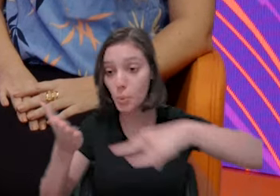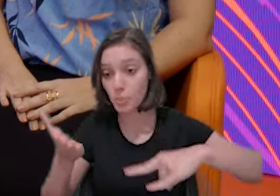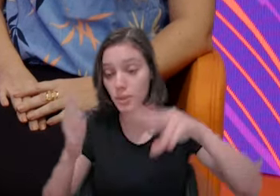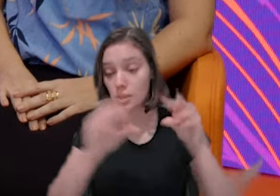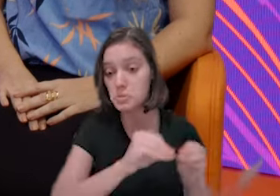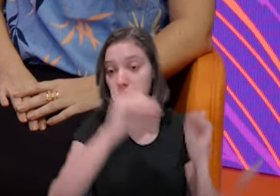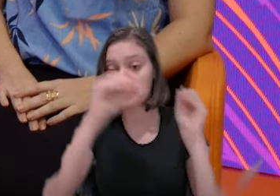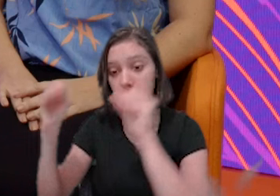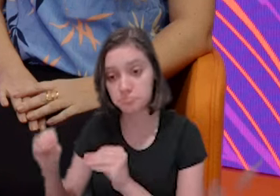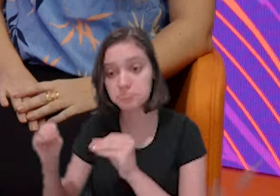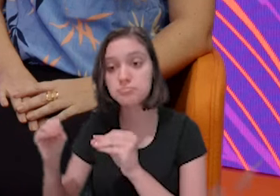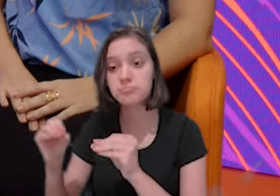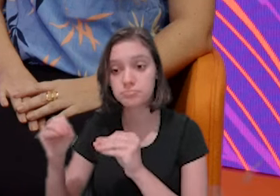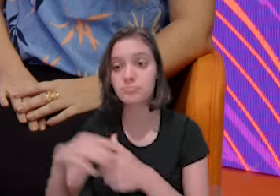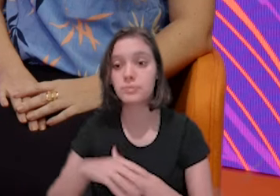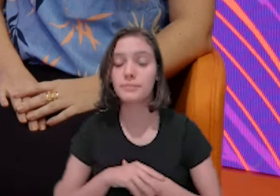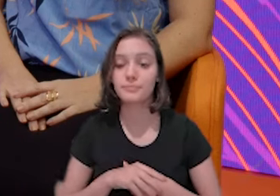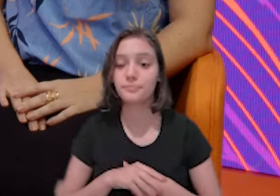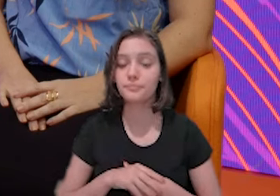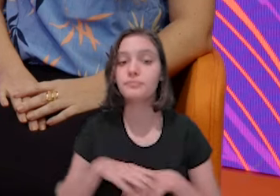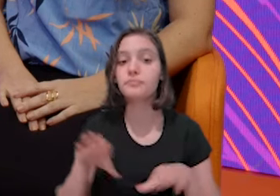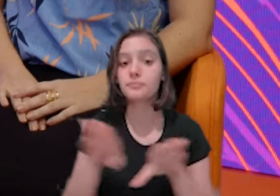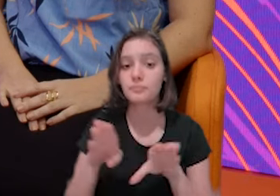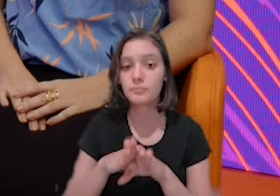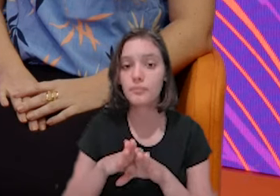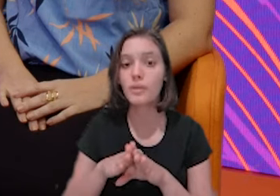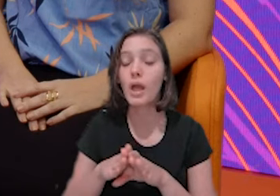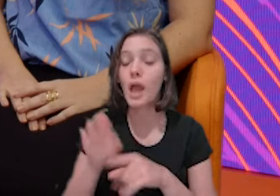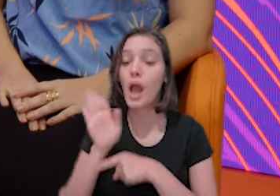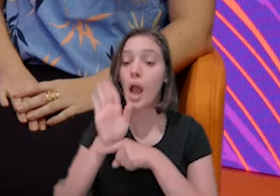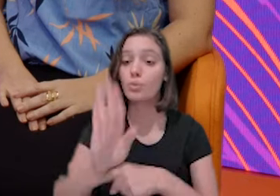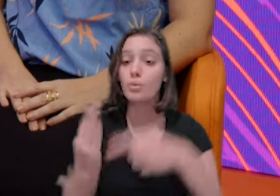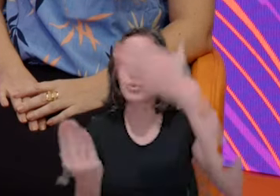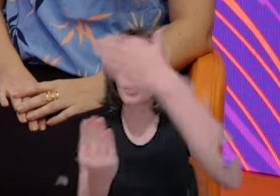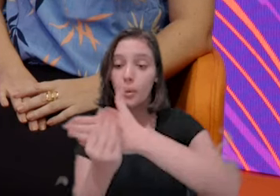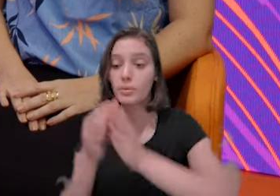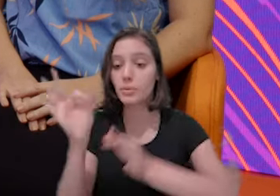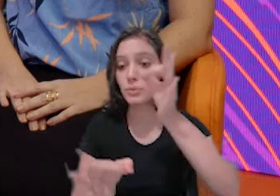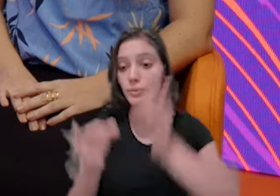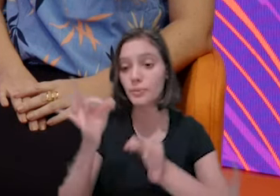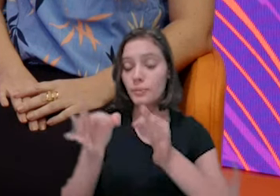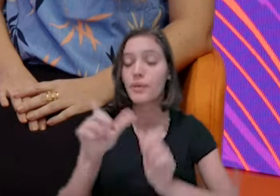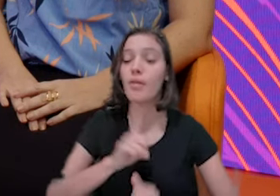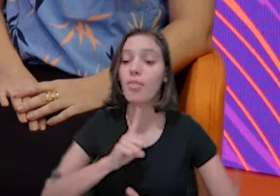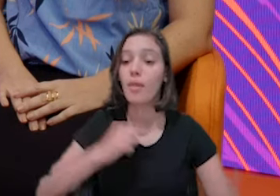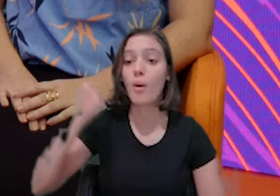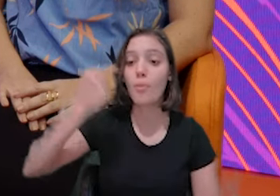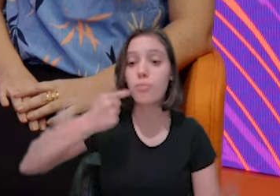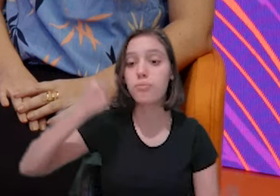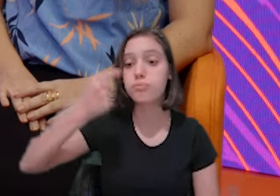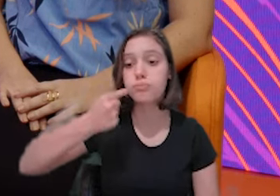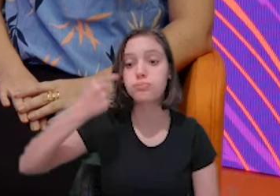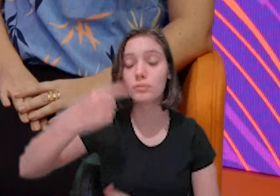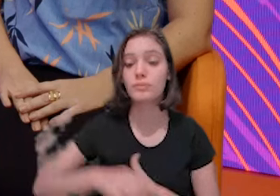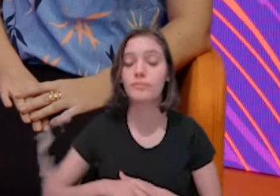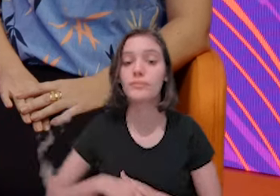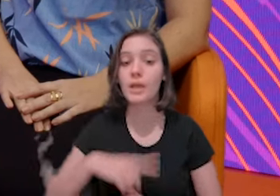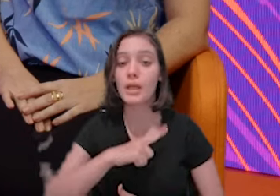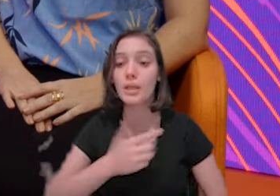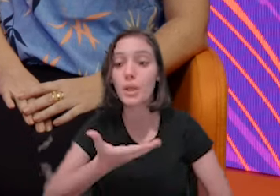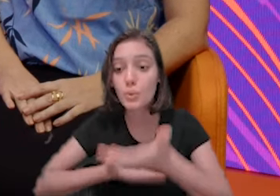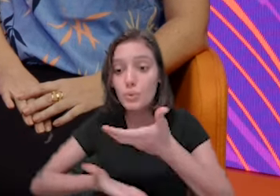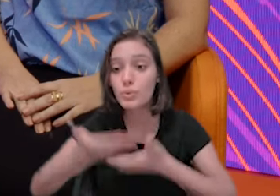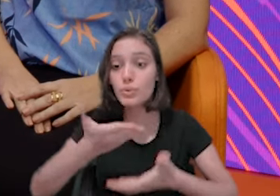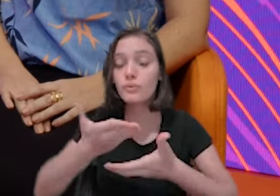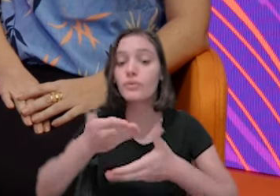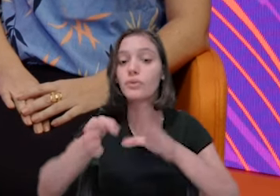tem a advogacia, tem o serviço social, assistente social lá, faz envio. A vantagem